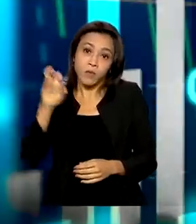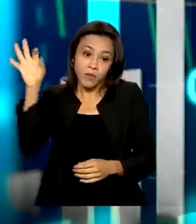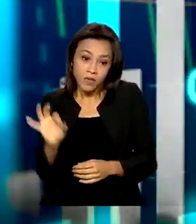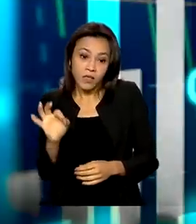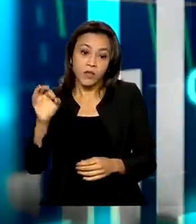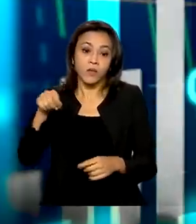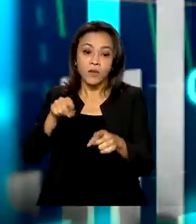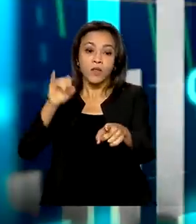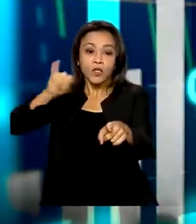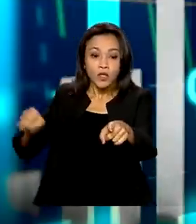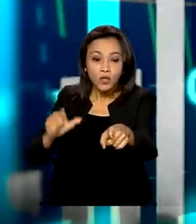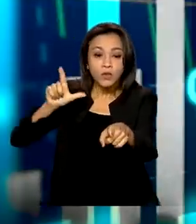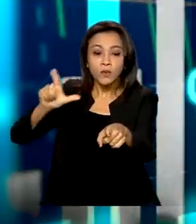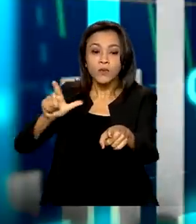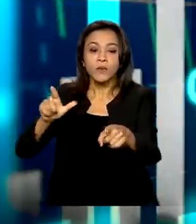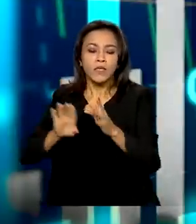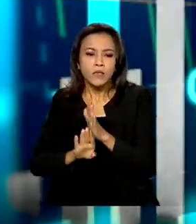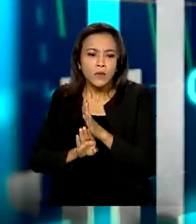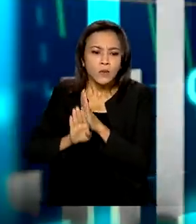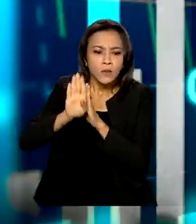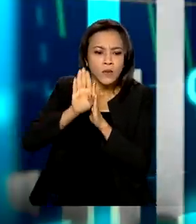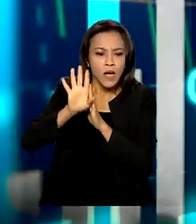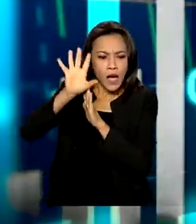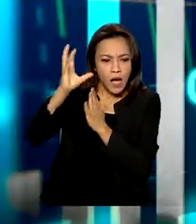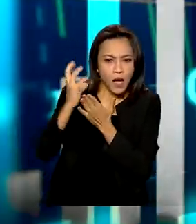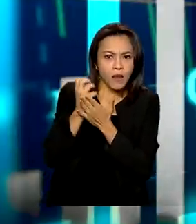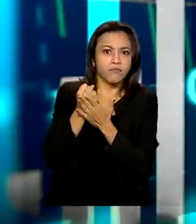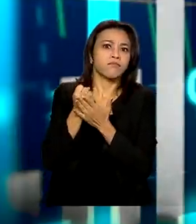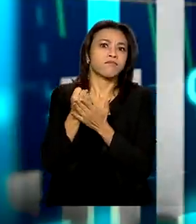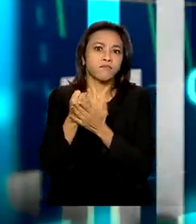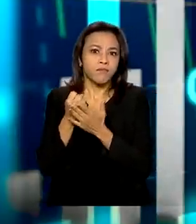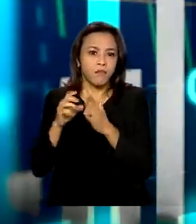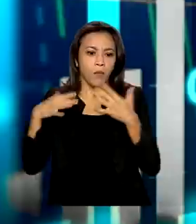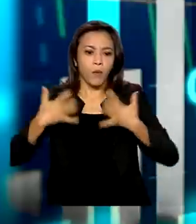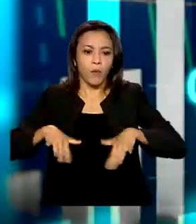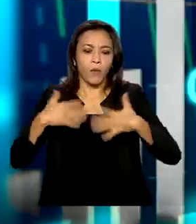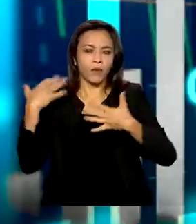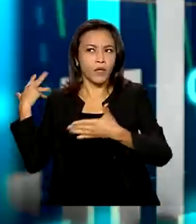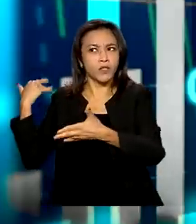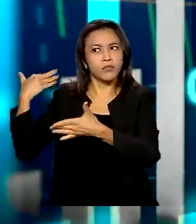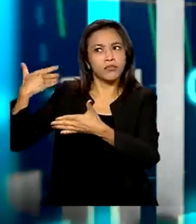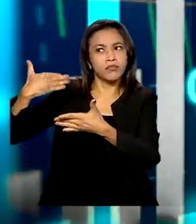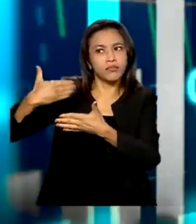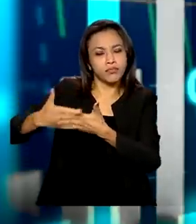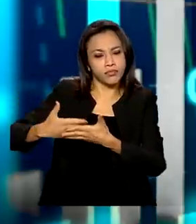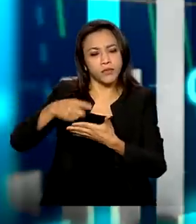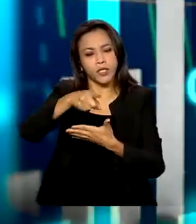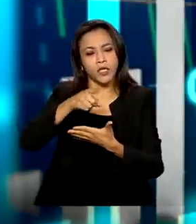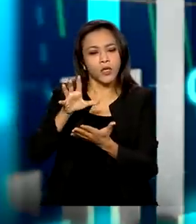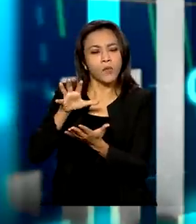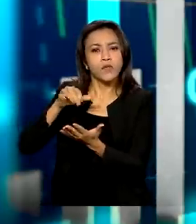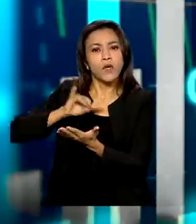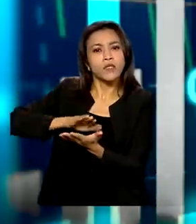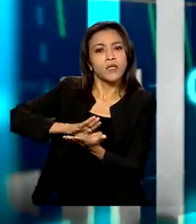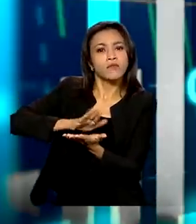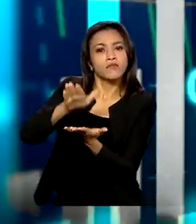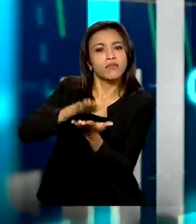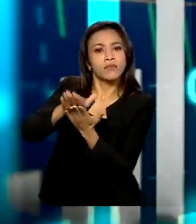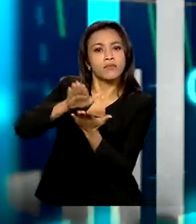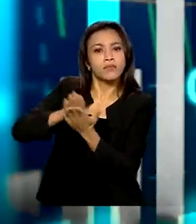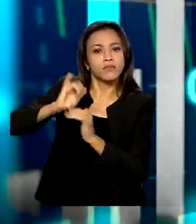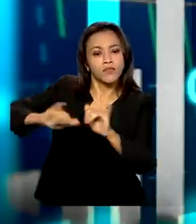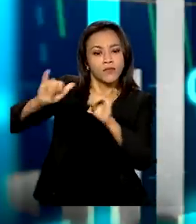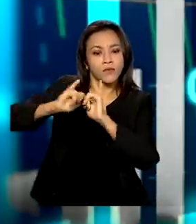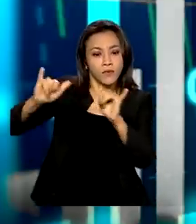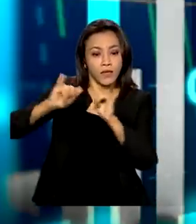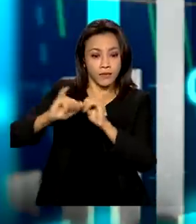é uma arrecadação recorde para o mês de julho em toda a série histórica desde que ela começou a ser publicada em 1995. Em termos